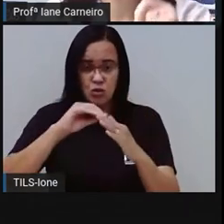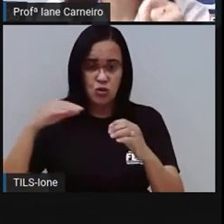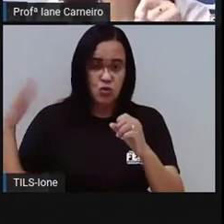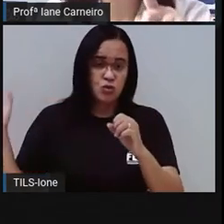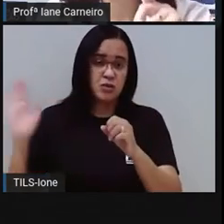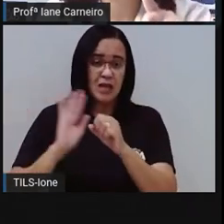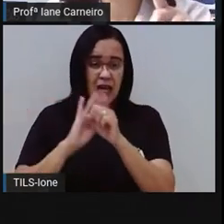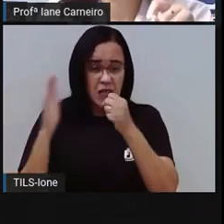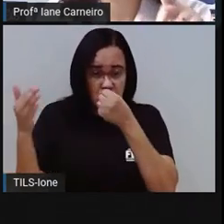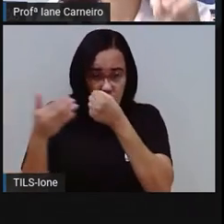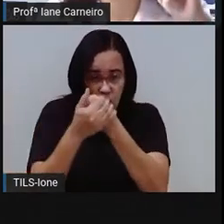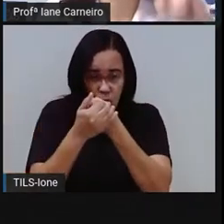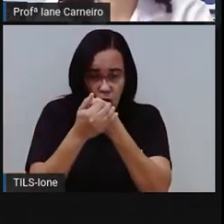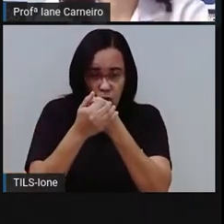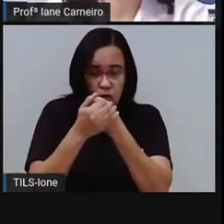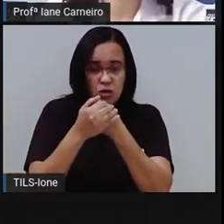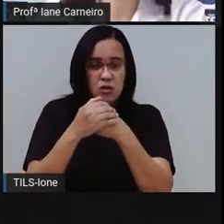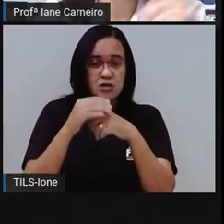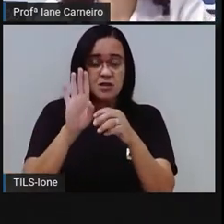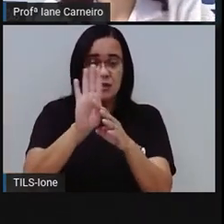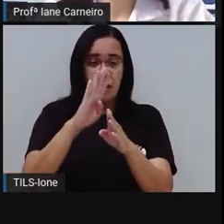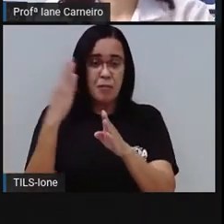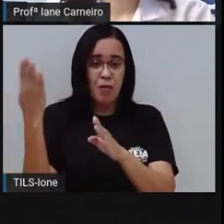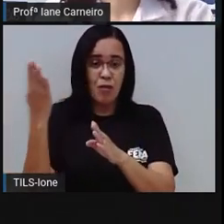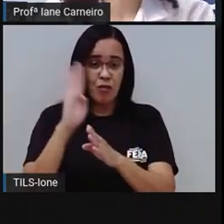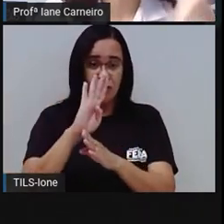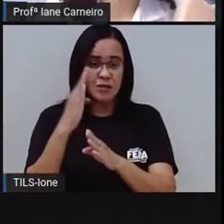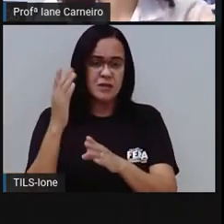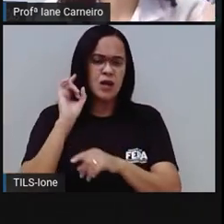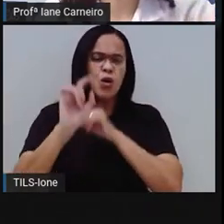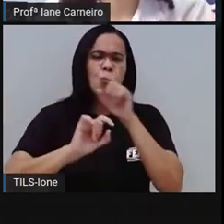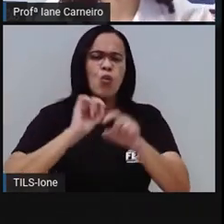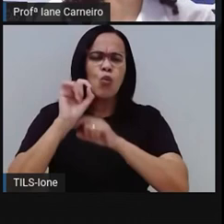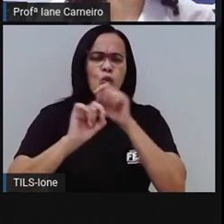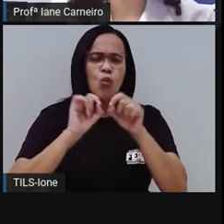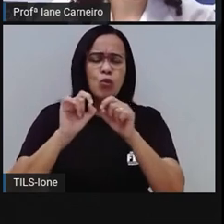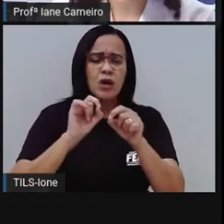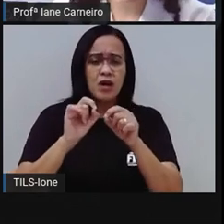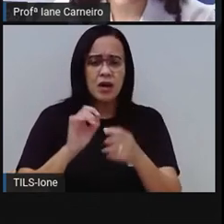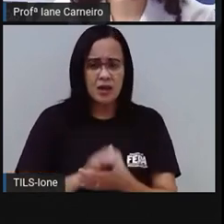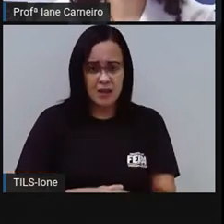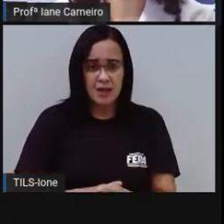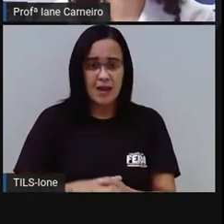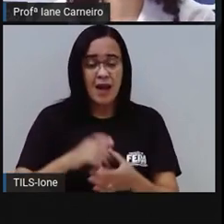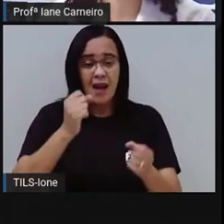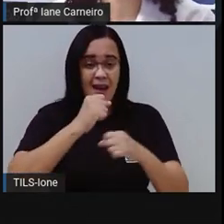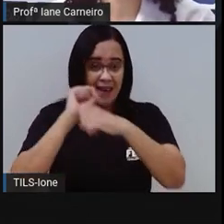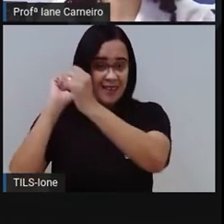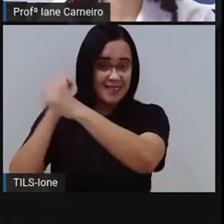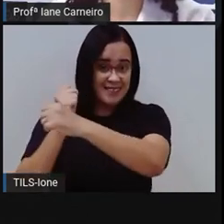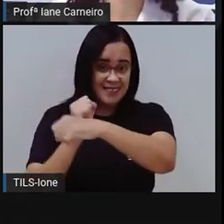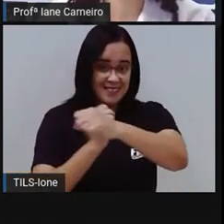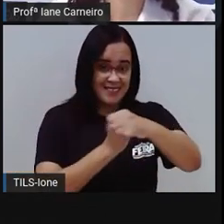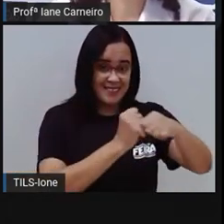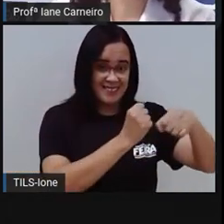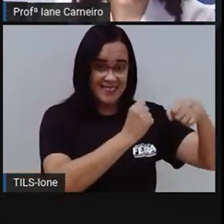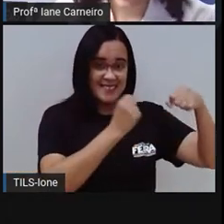prosábia. É o que? Que corre a casa inteira e se esconde atrás da porta. É a vassoura.